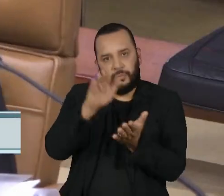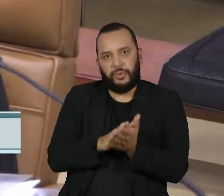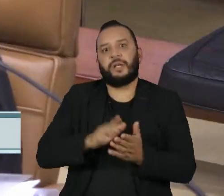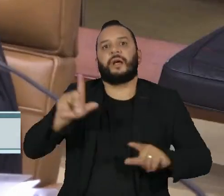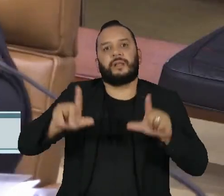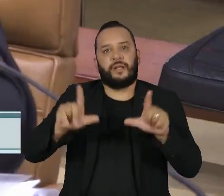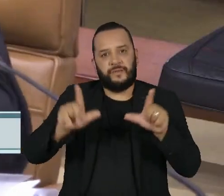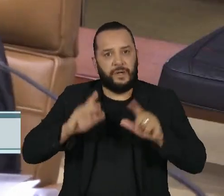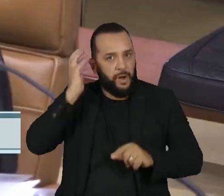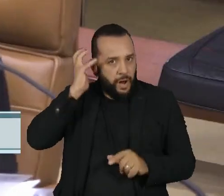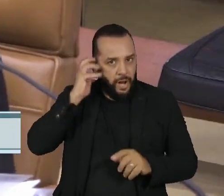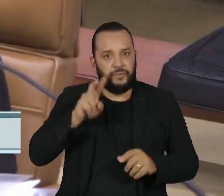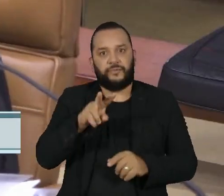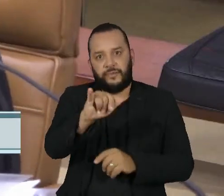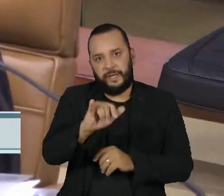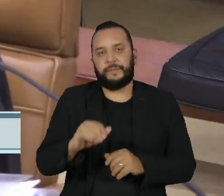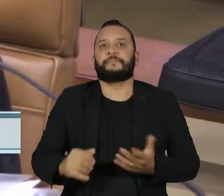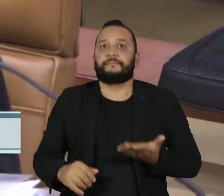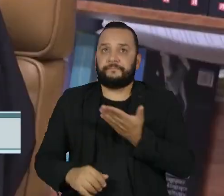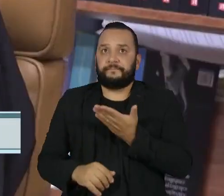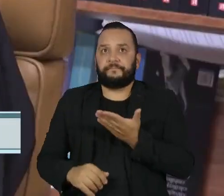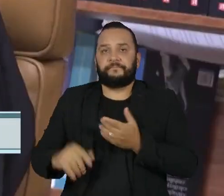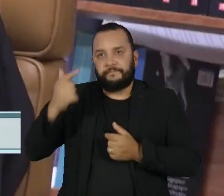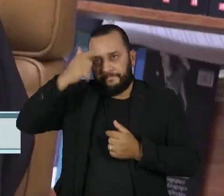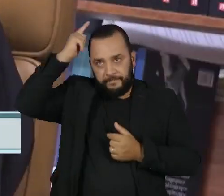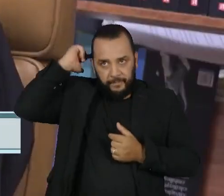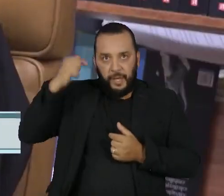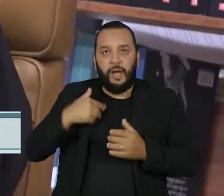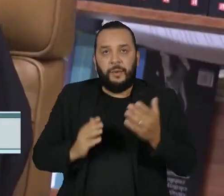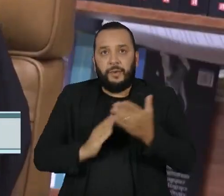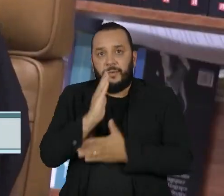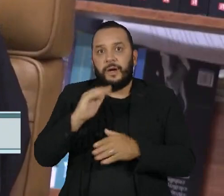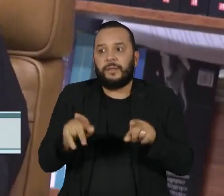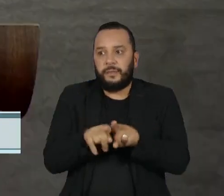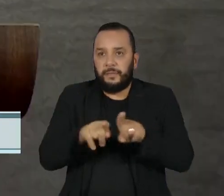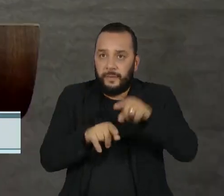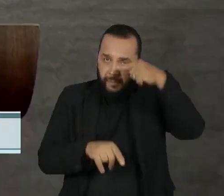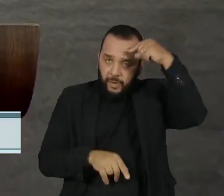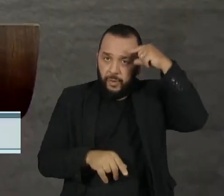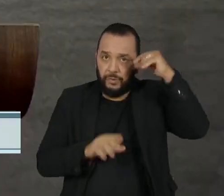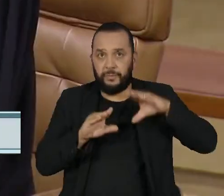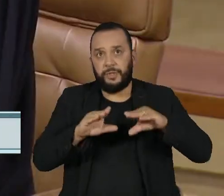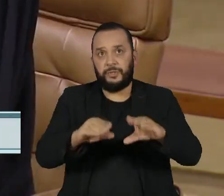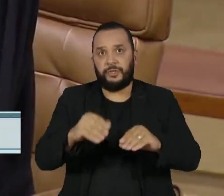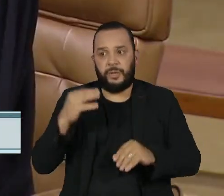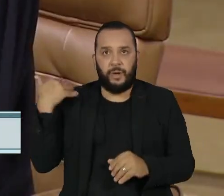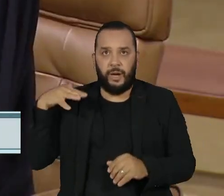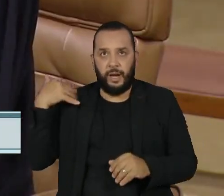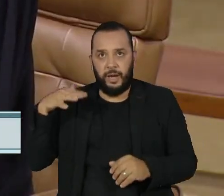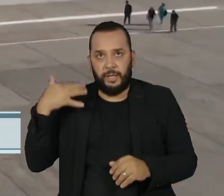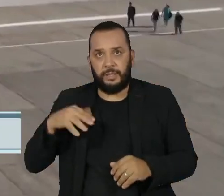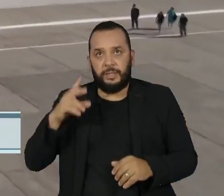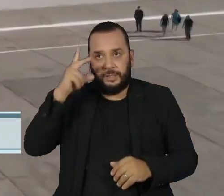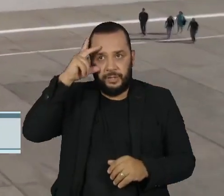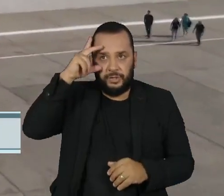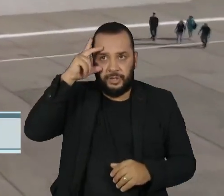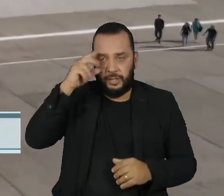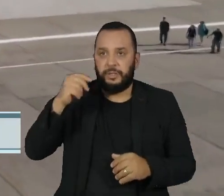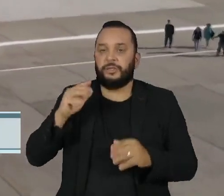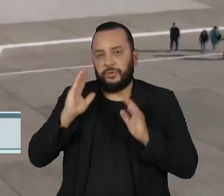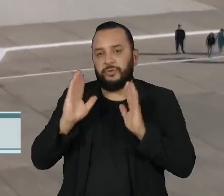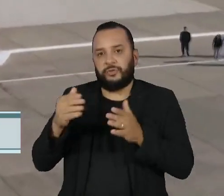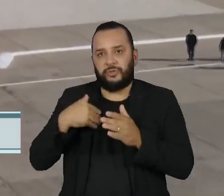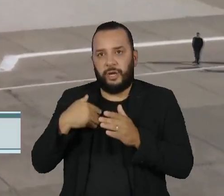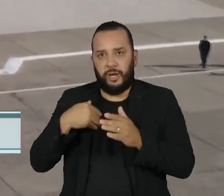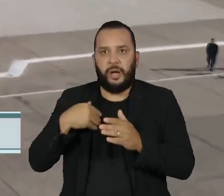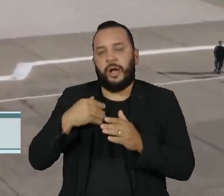elaborada pelo ministro Alexandre de Moraes, com mudanças propostas por Luiz Roberto Barroso, Carmen Lúcia e Cristiano Zanin. Ficou definido que